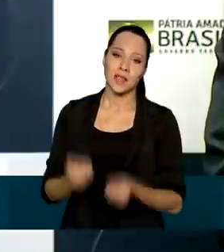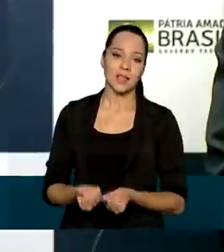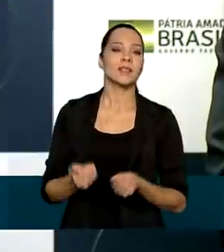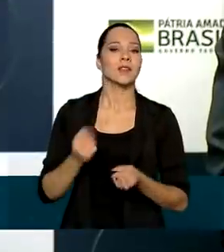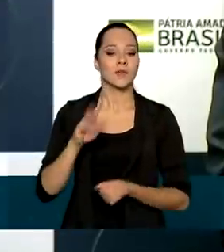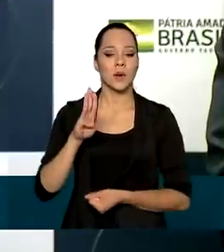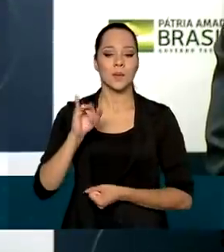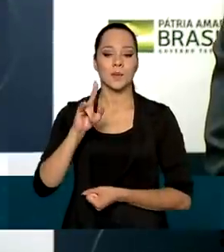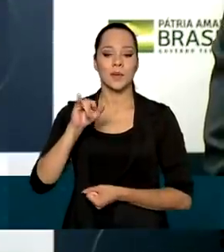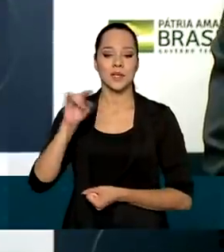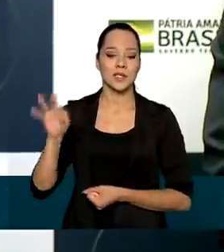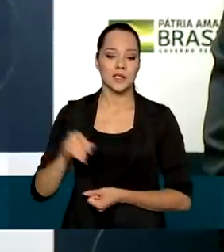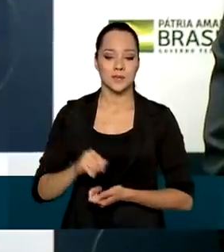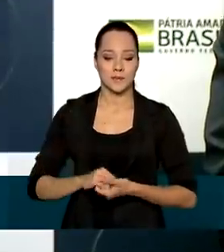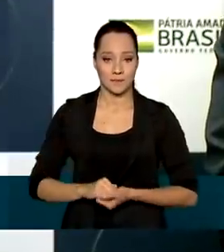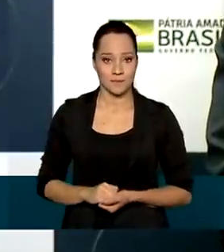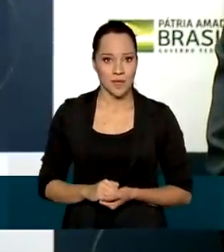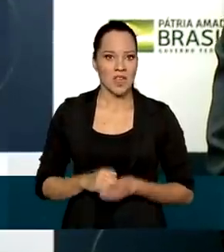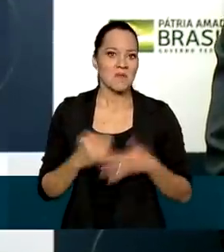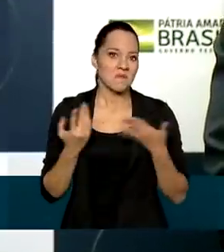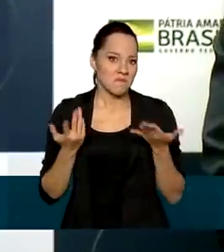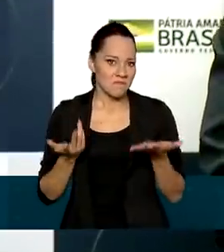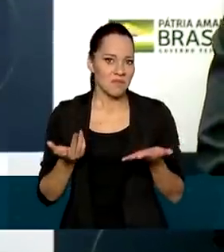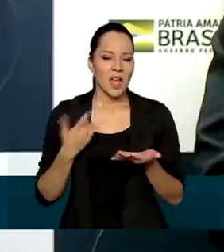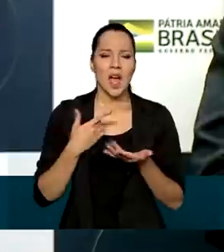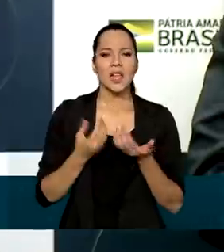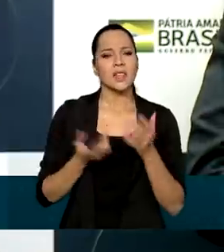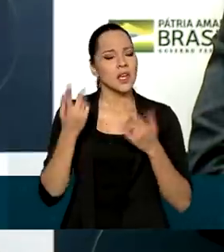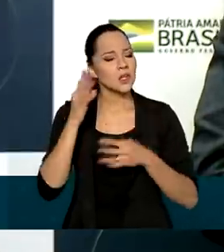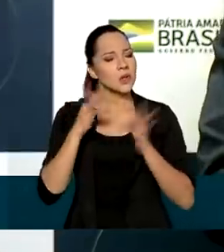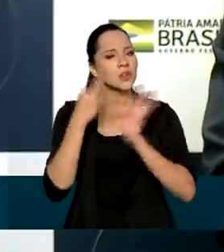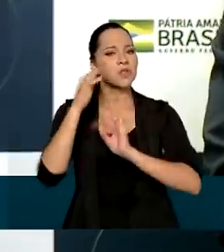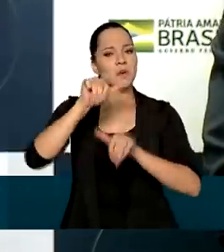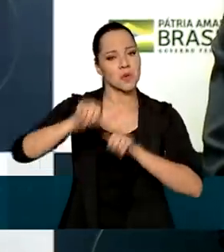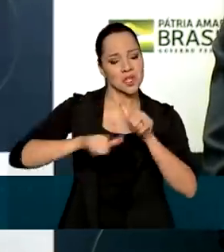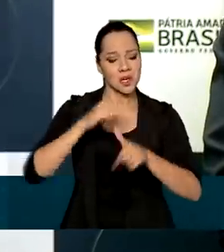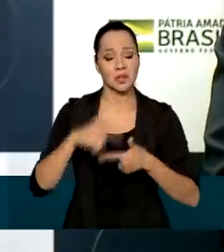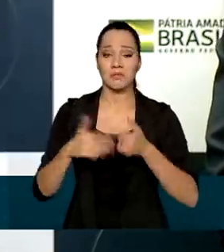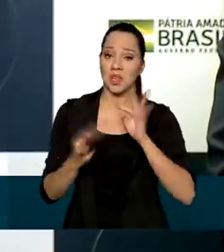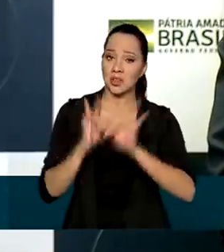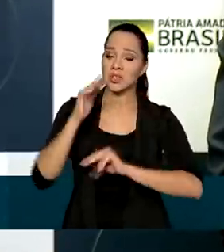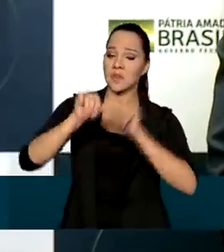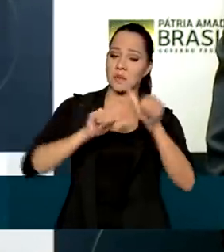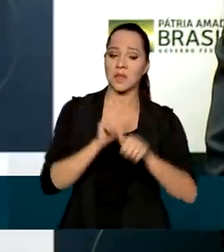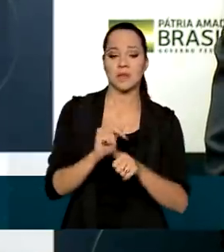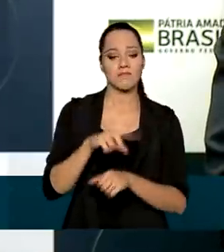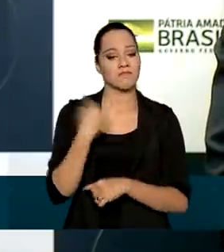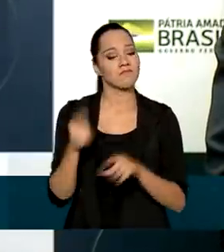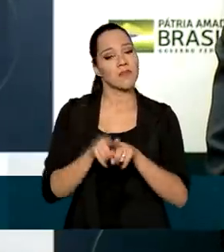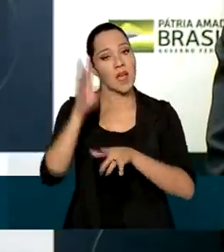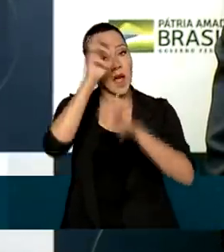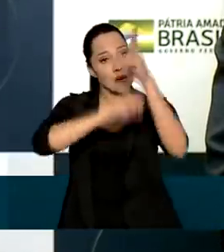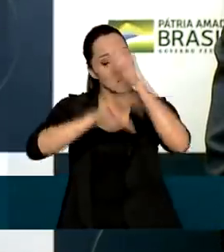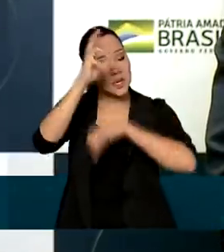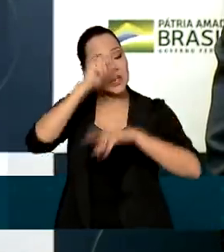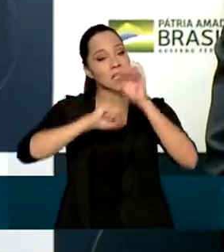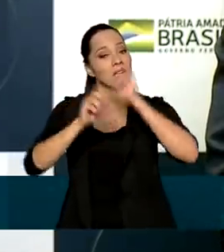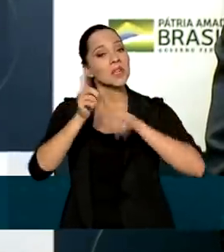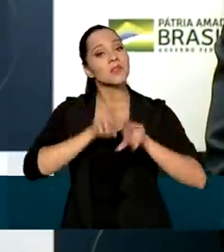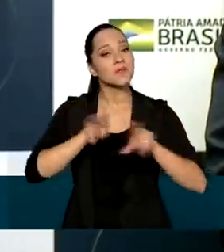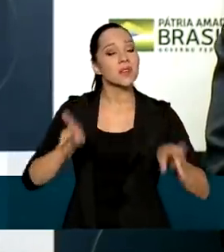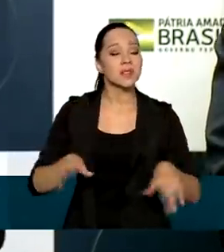blitz. A tecnologia vai mudando, a quantidade de veículos vai mudando, a gente também vai aprendendo as lições.